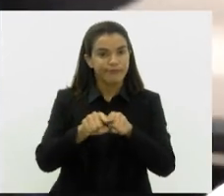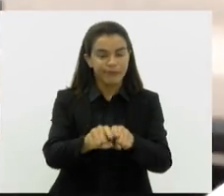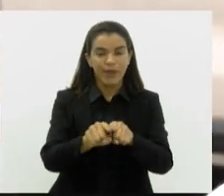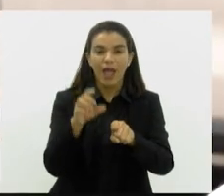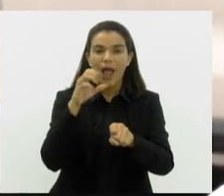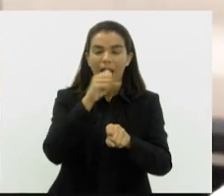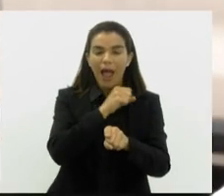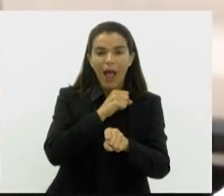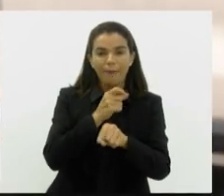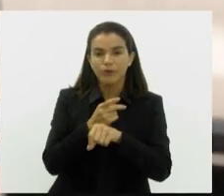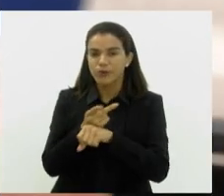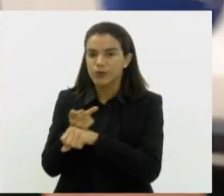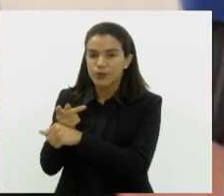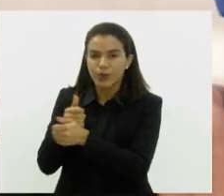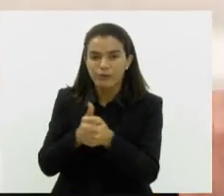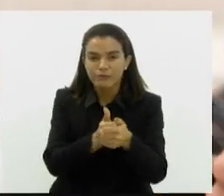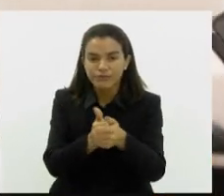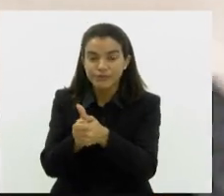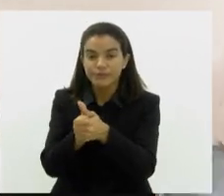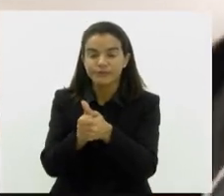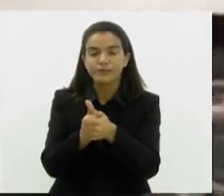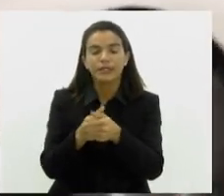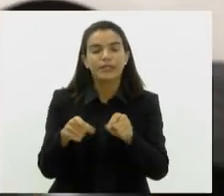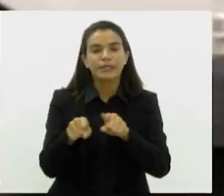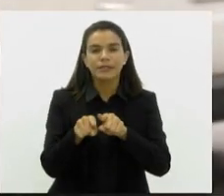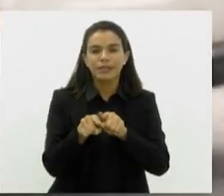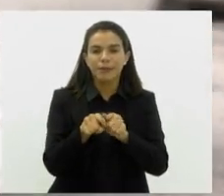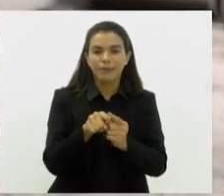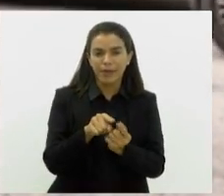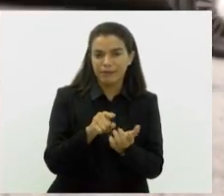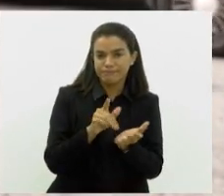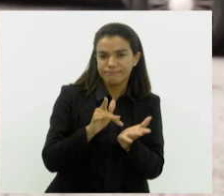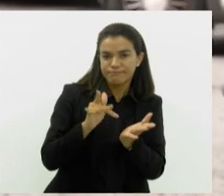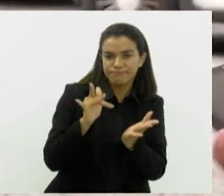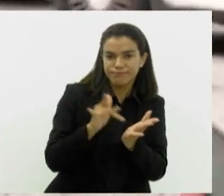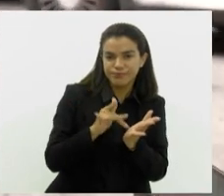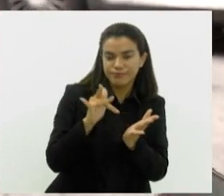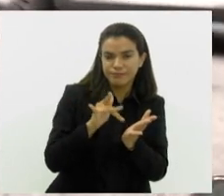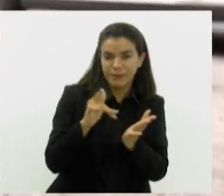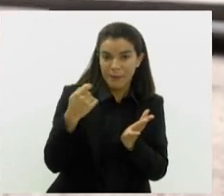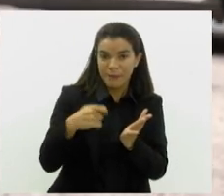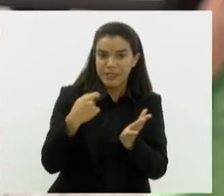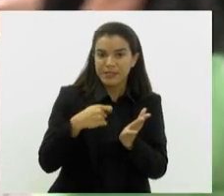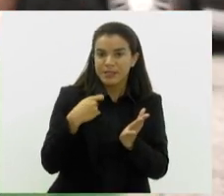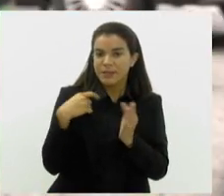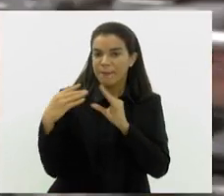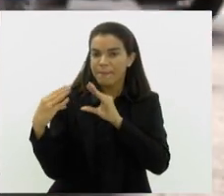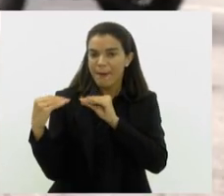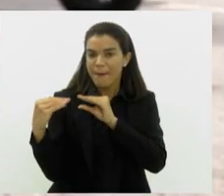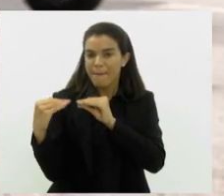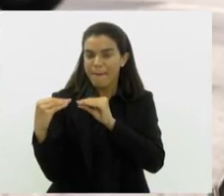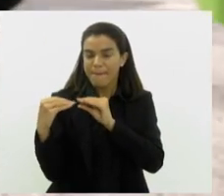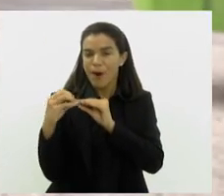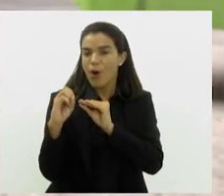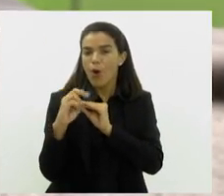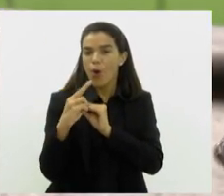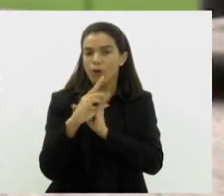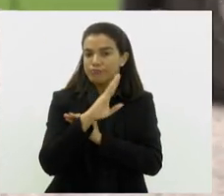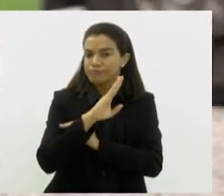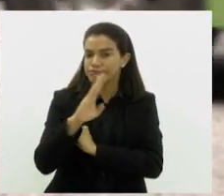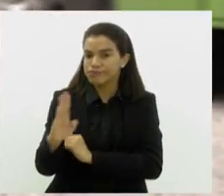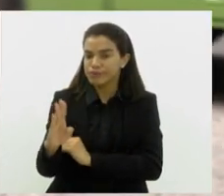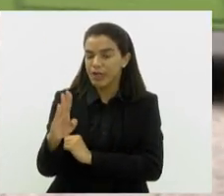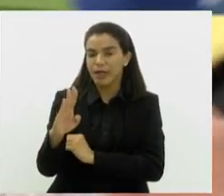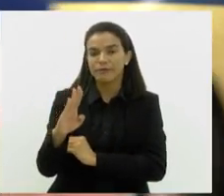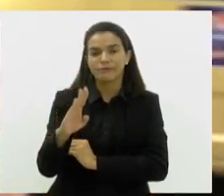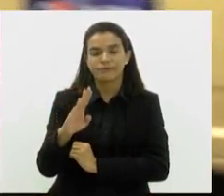chegada da viatura até o local. Major, e acionado esse botão, existe a necessidade de falar com o atendente ou esse serviço já é direcionado para a